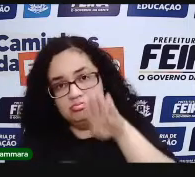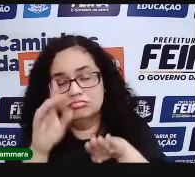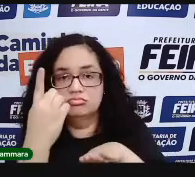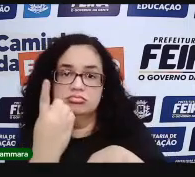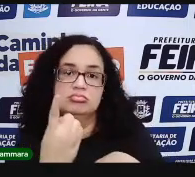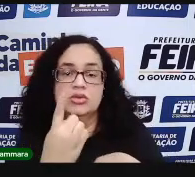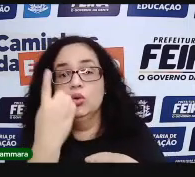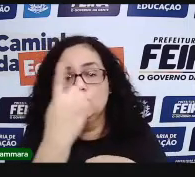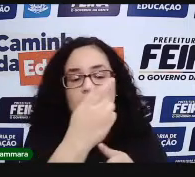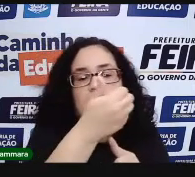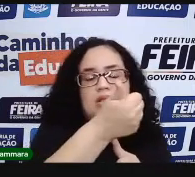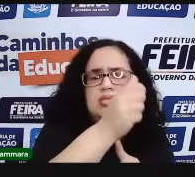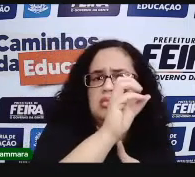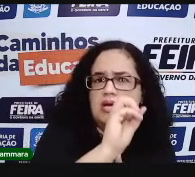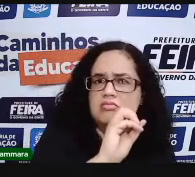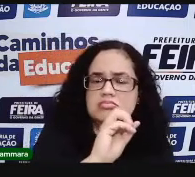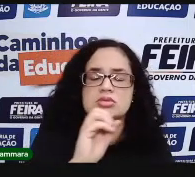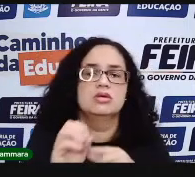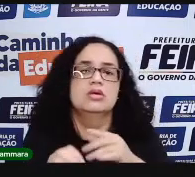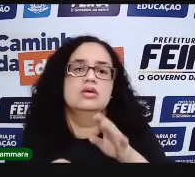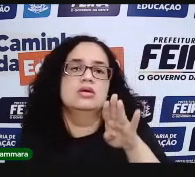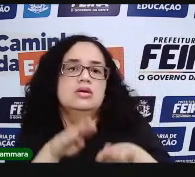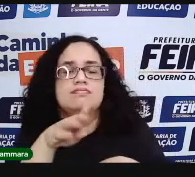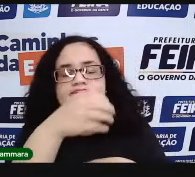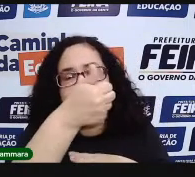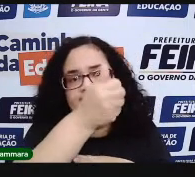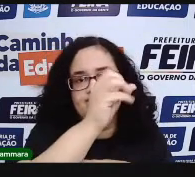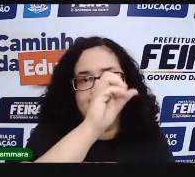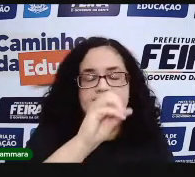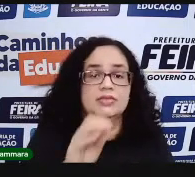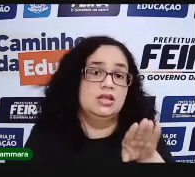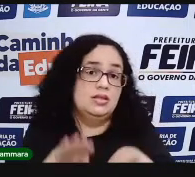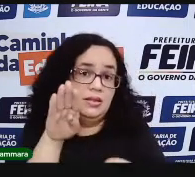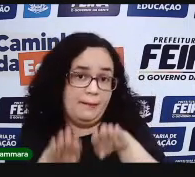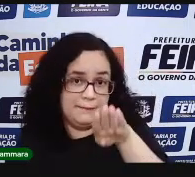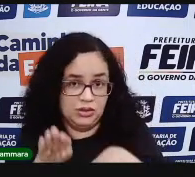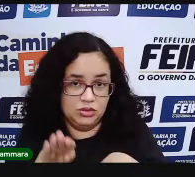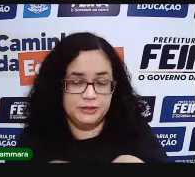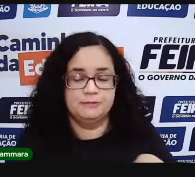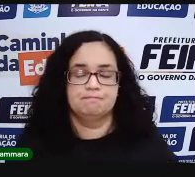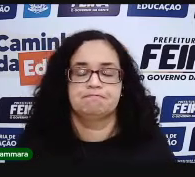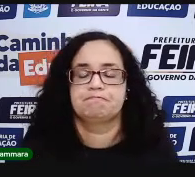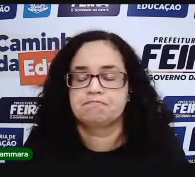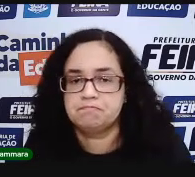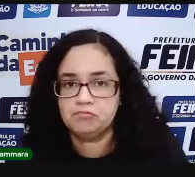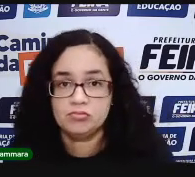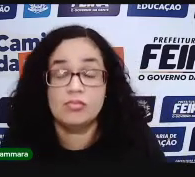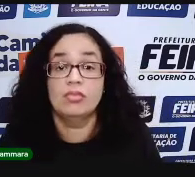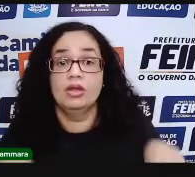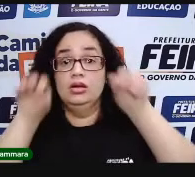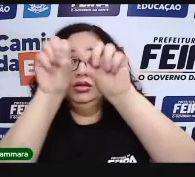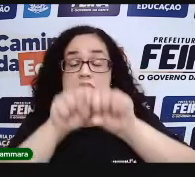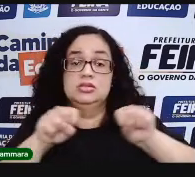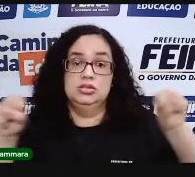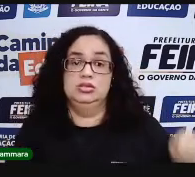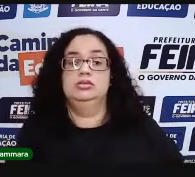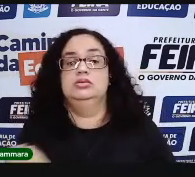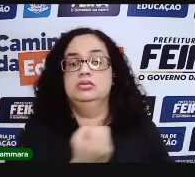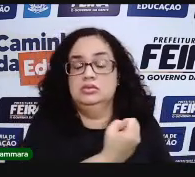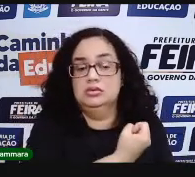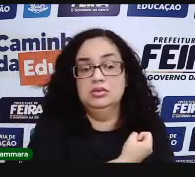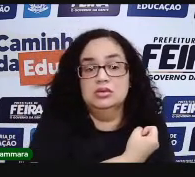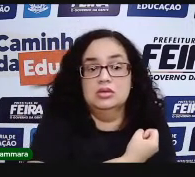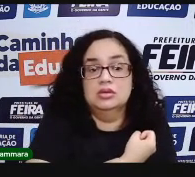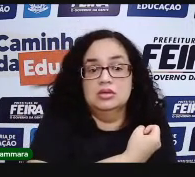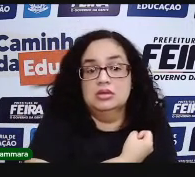às vezes. O 10, às vezes. O 100, às vezes. Vai depender da posição que ele vai ocupar. Então, esse é o nosso sistema de numeração. Que vai